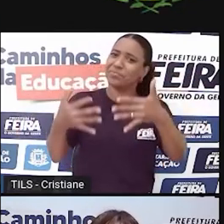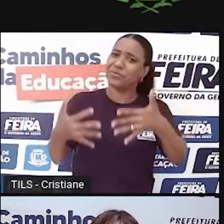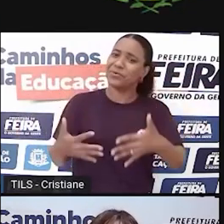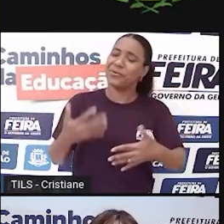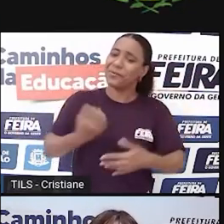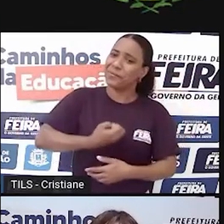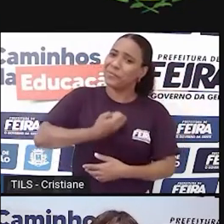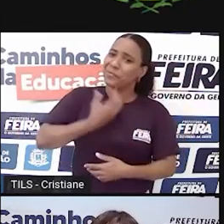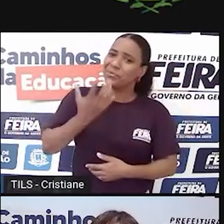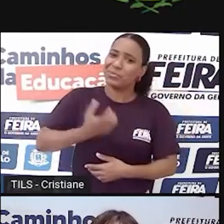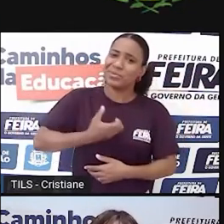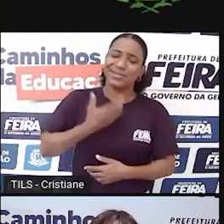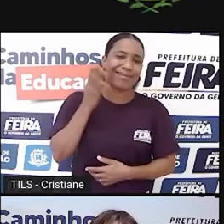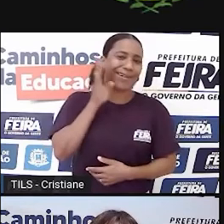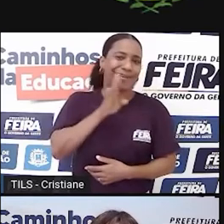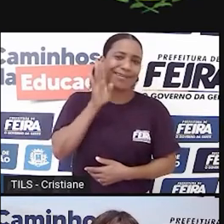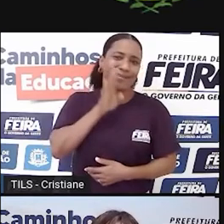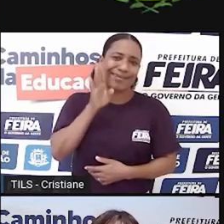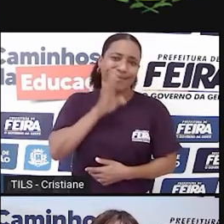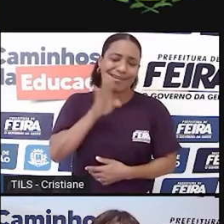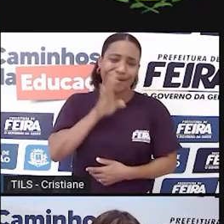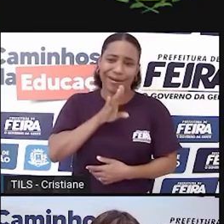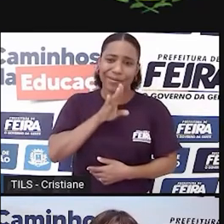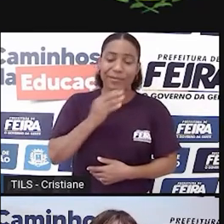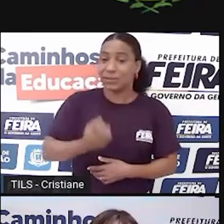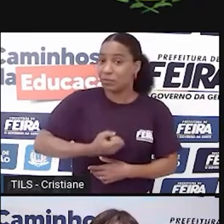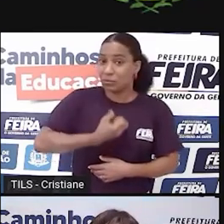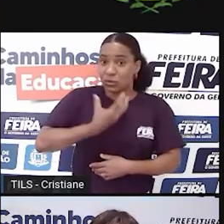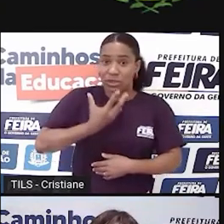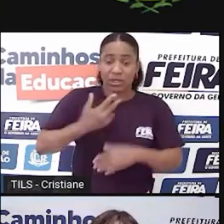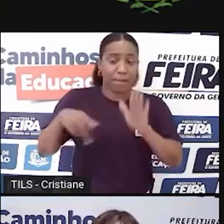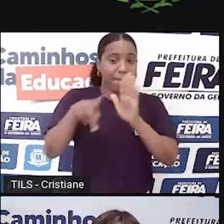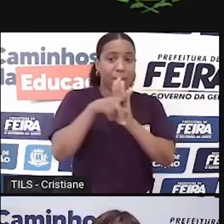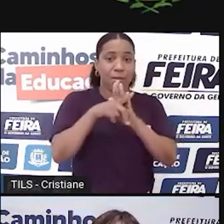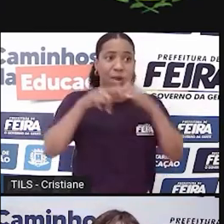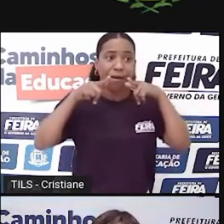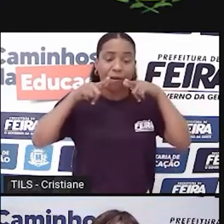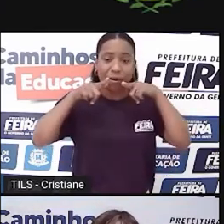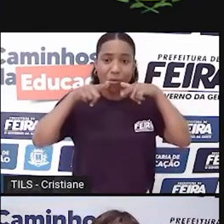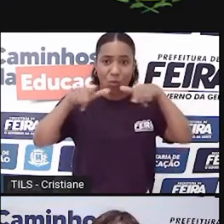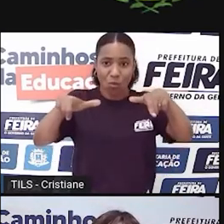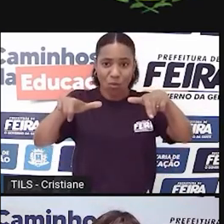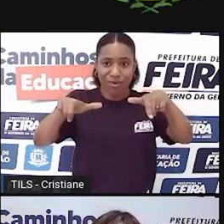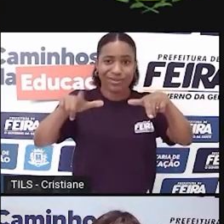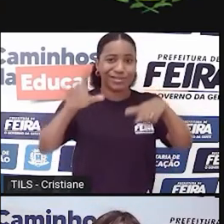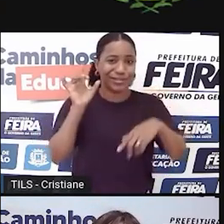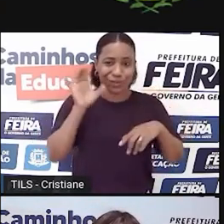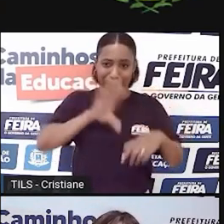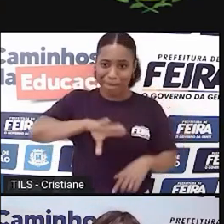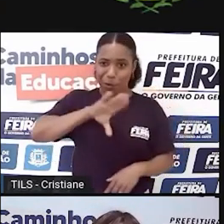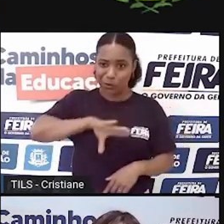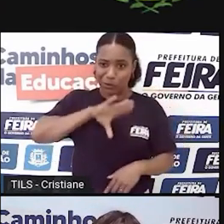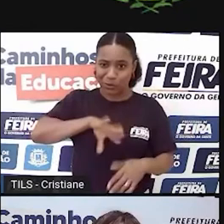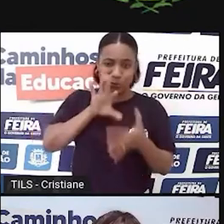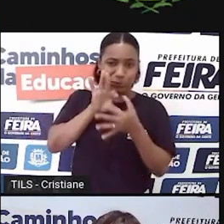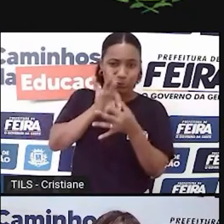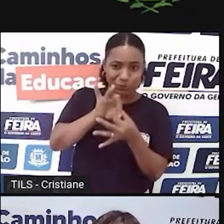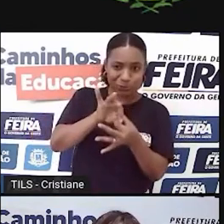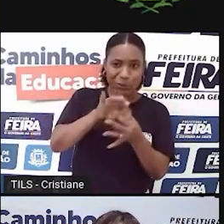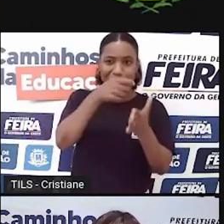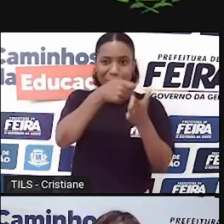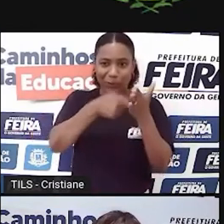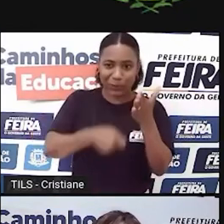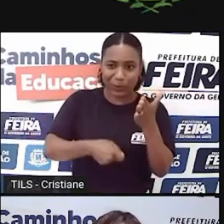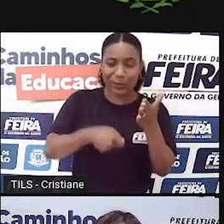a poesia, ela não é das linguagens somente, ela não está presa à disciplina de português, à redação,